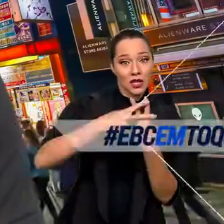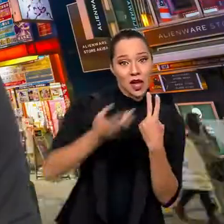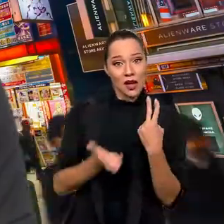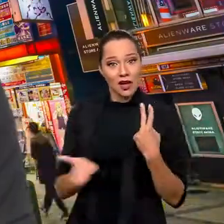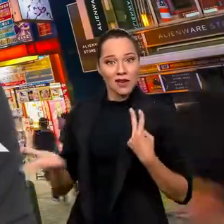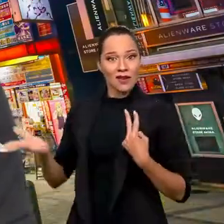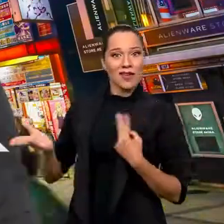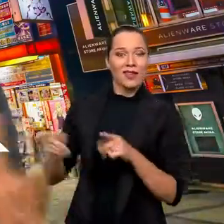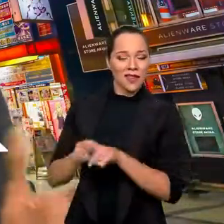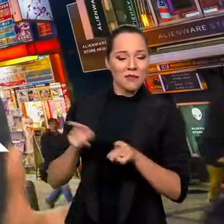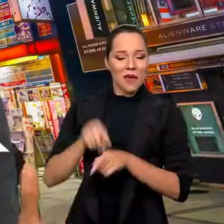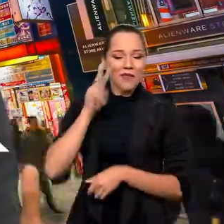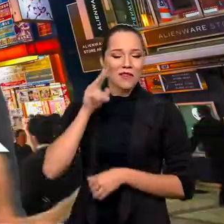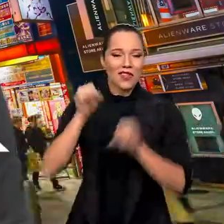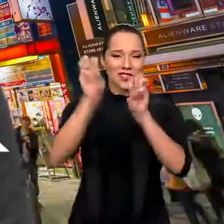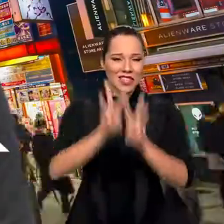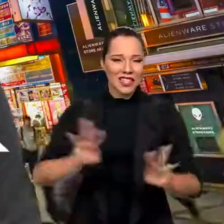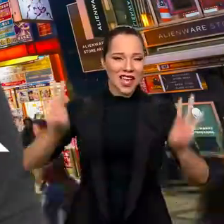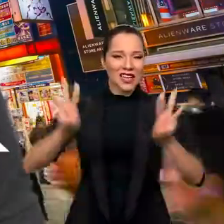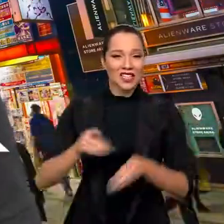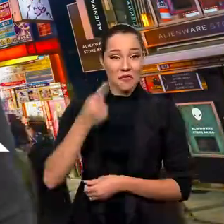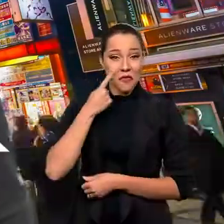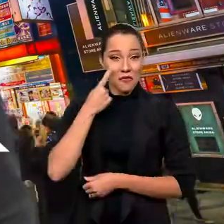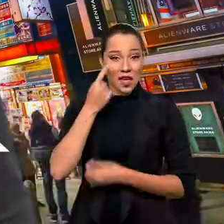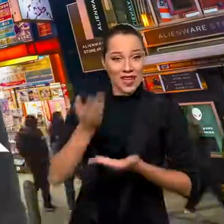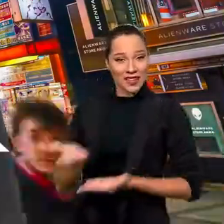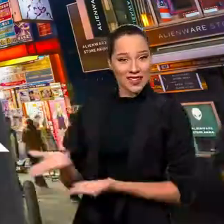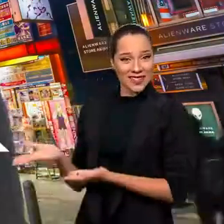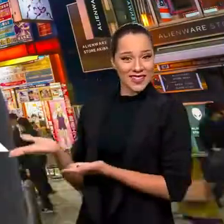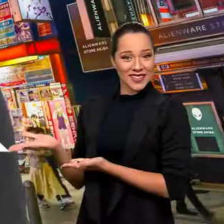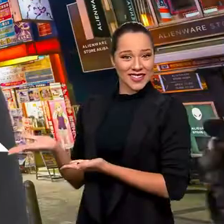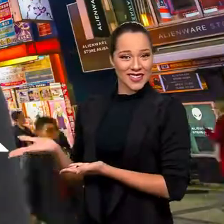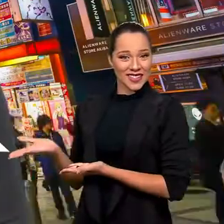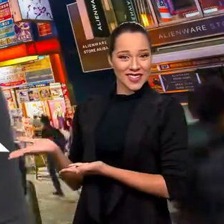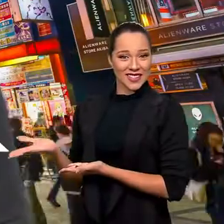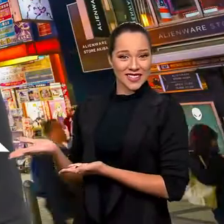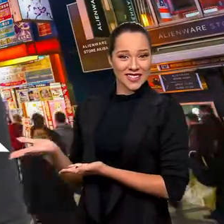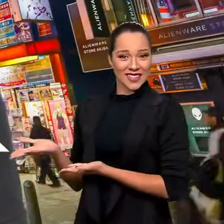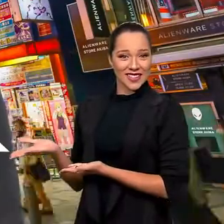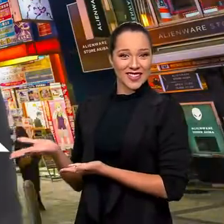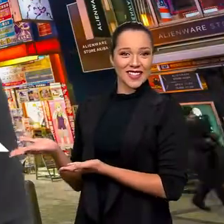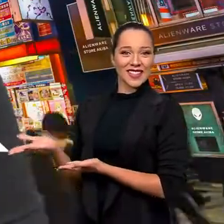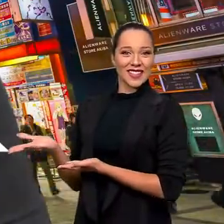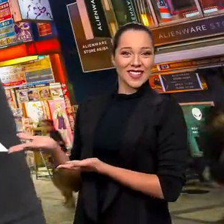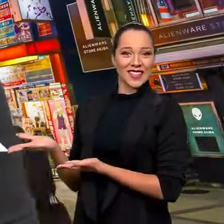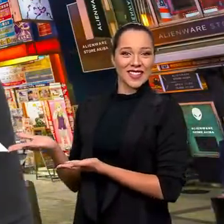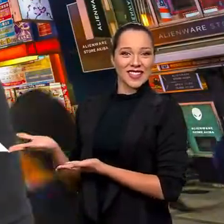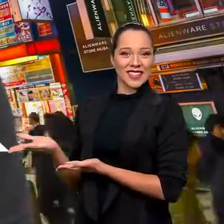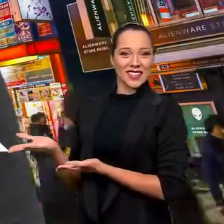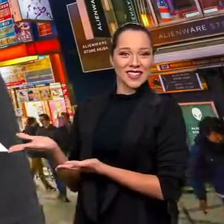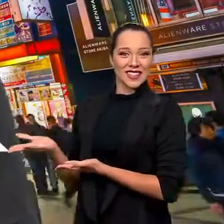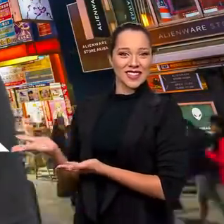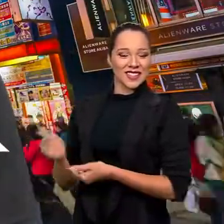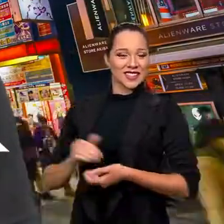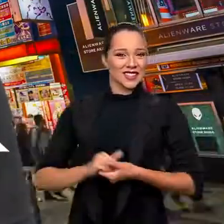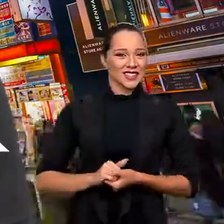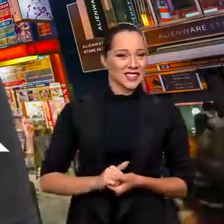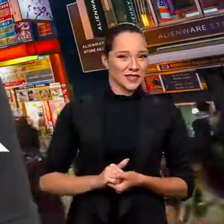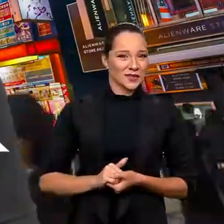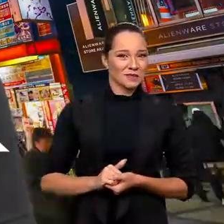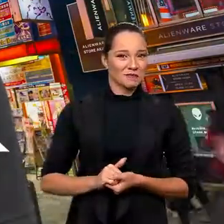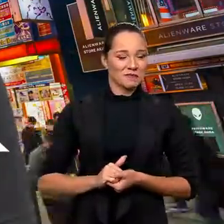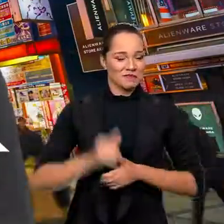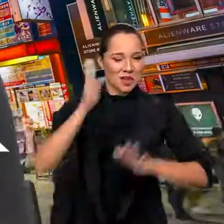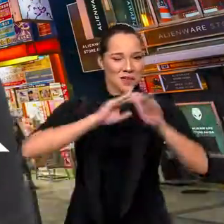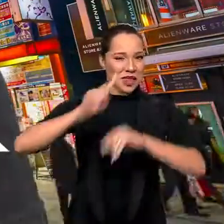Tóquio e também dá um pulo lá no nosso site. O endereço é agenciabrasil.ebc.com.br.